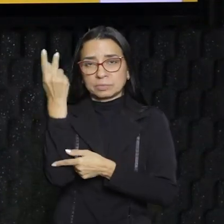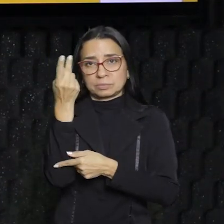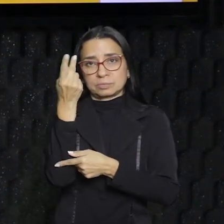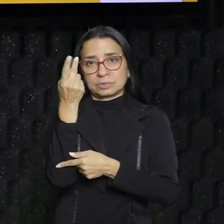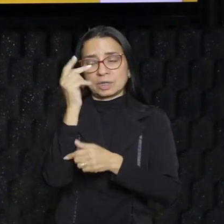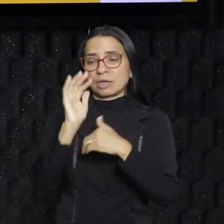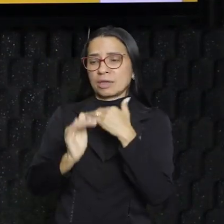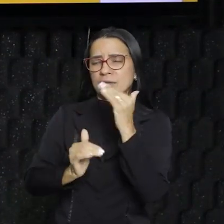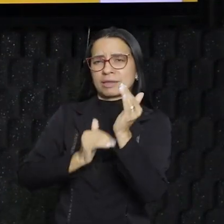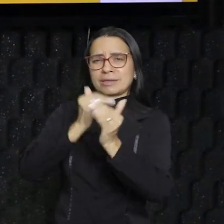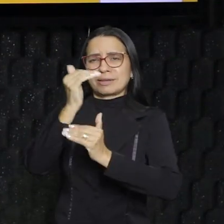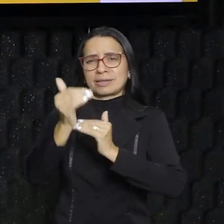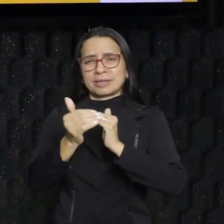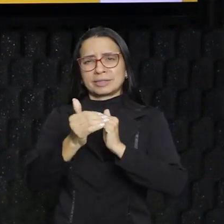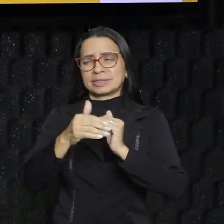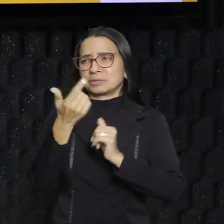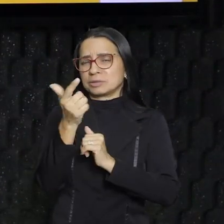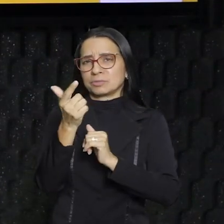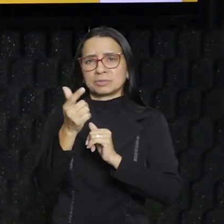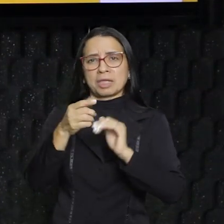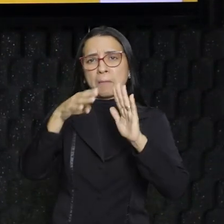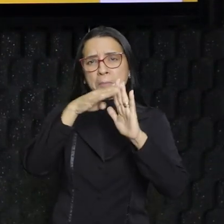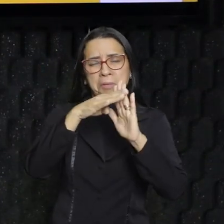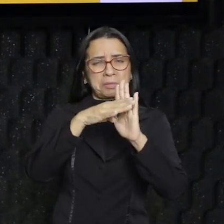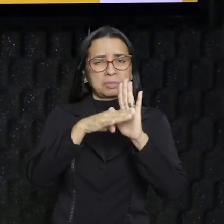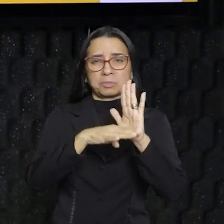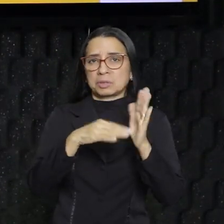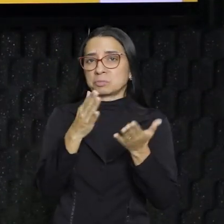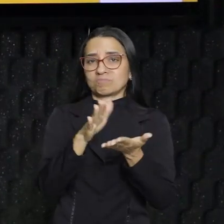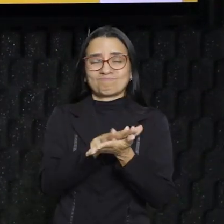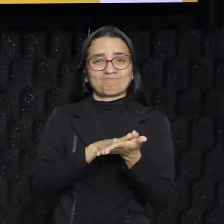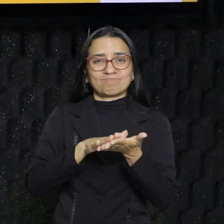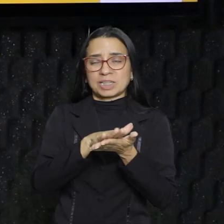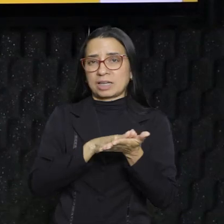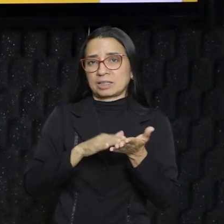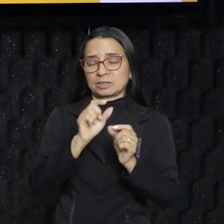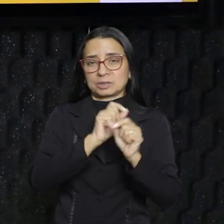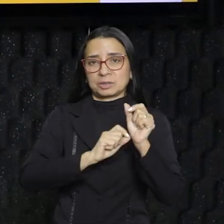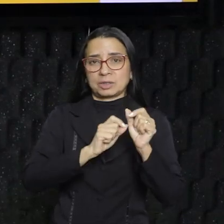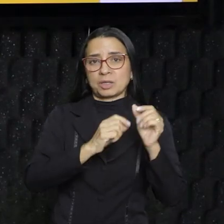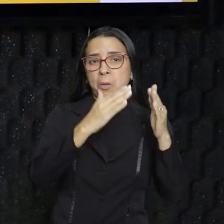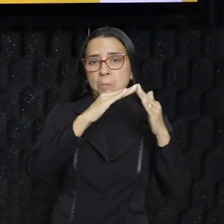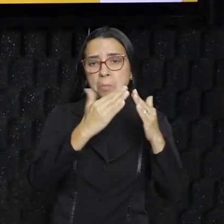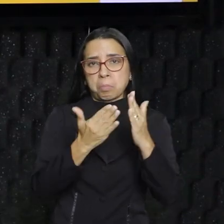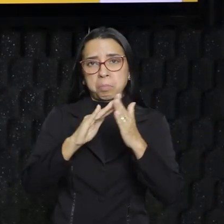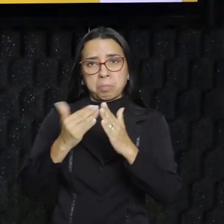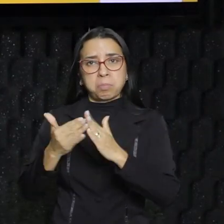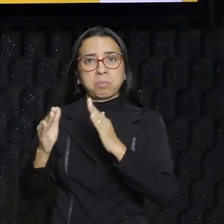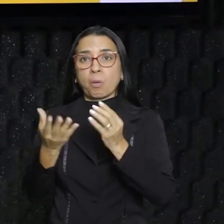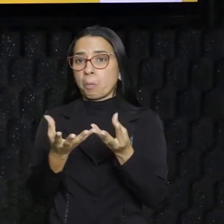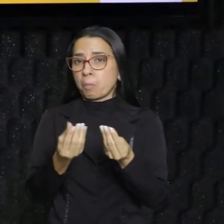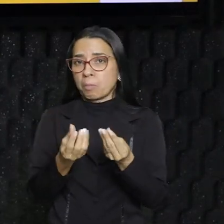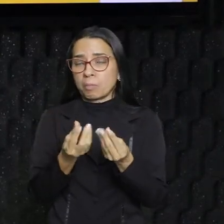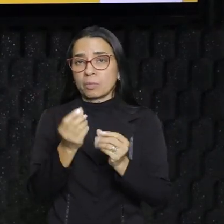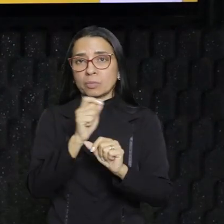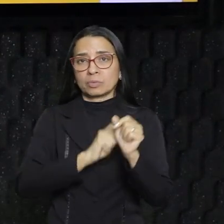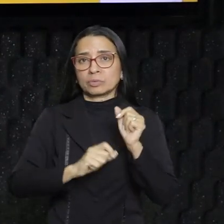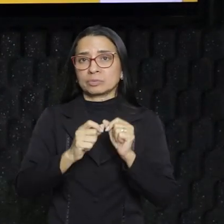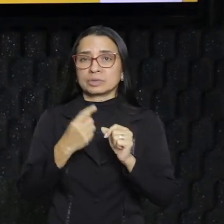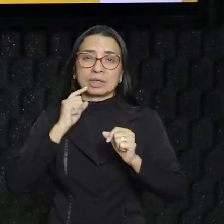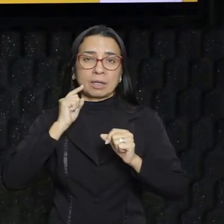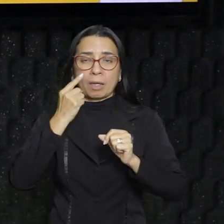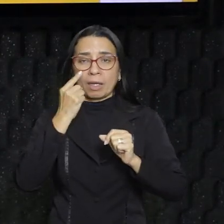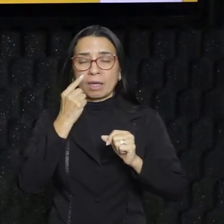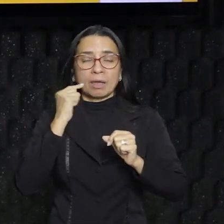A gente vai ter, por exemplo, bairros periféricos que surgem, nós vamos ter problemas ambientais a partir do desmatamento, nós vamos ter poluição